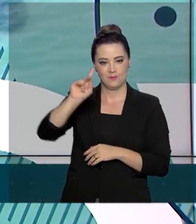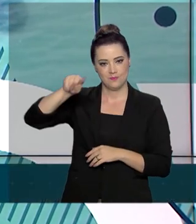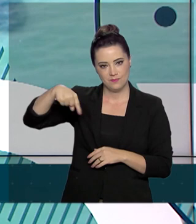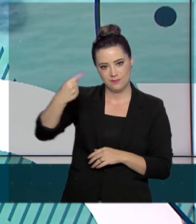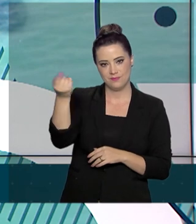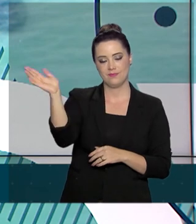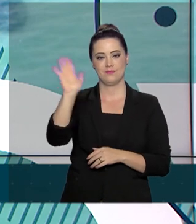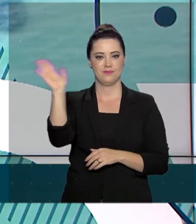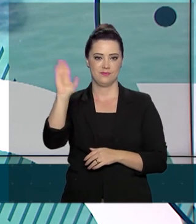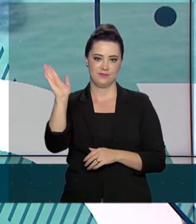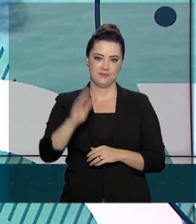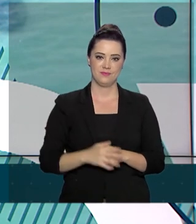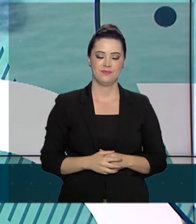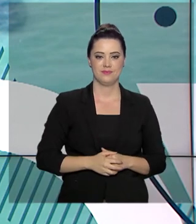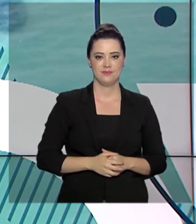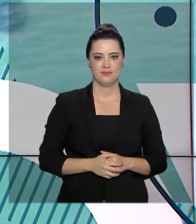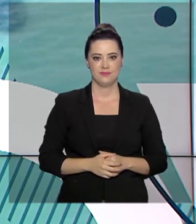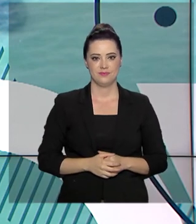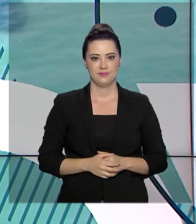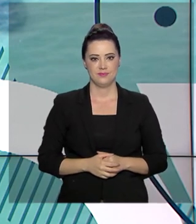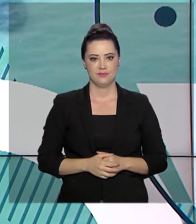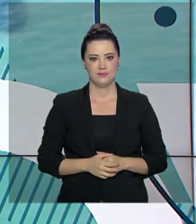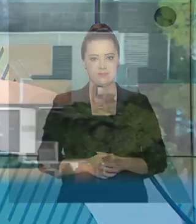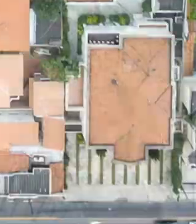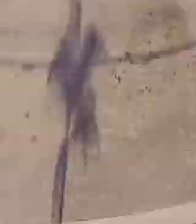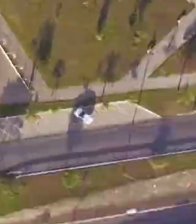Nos vemos na próxima edição. Até lá!